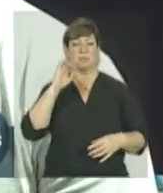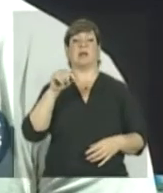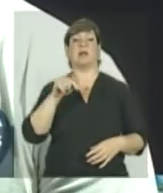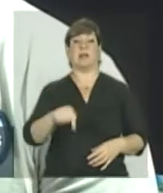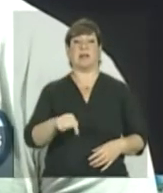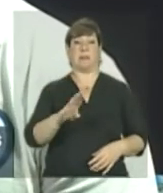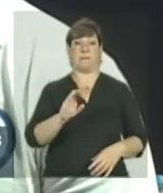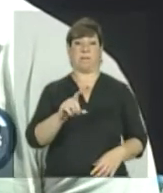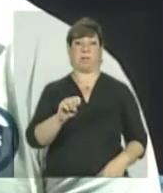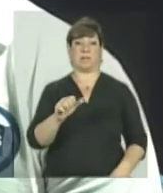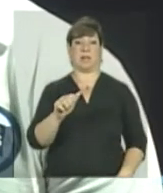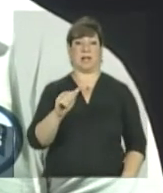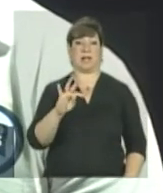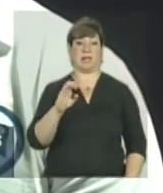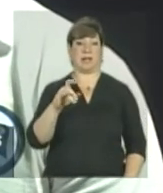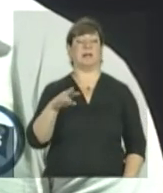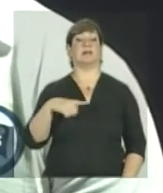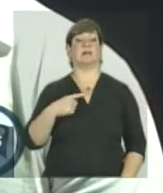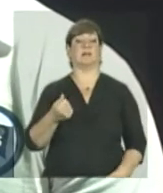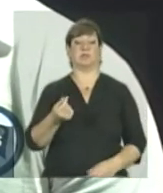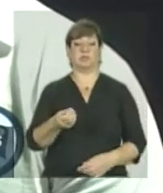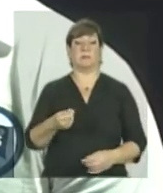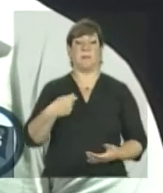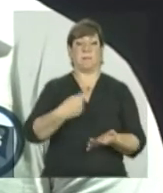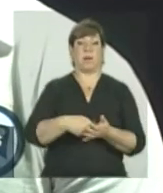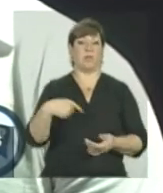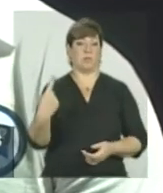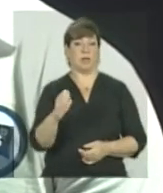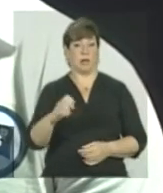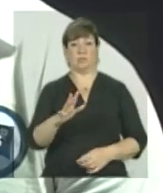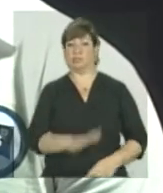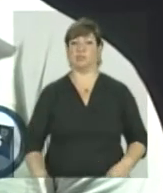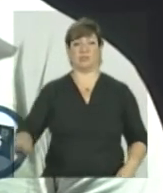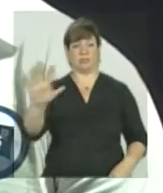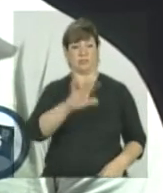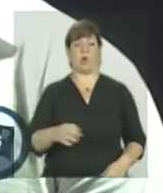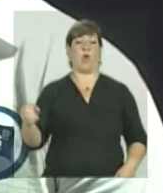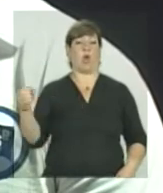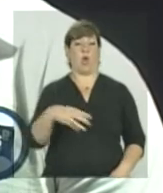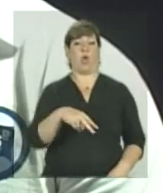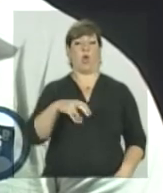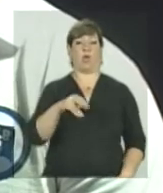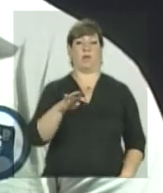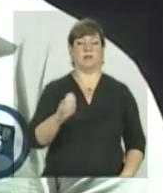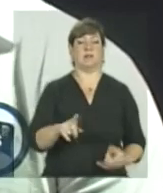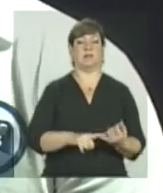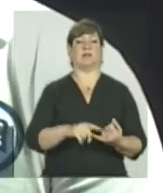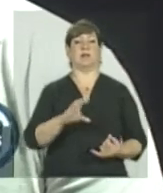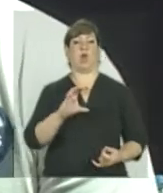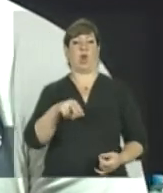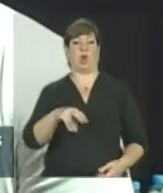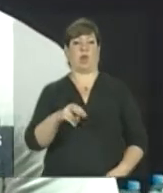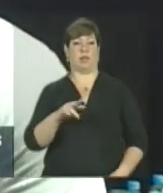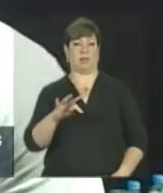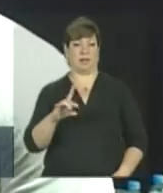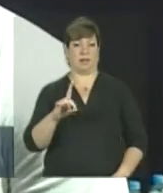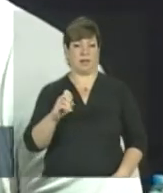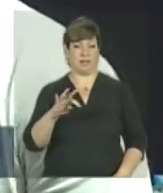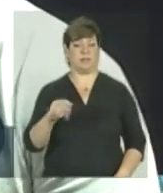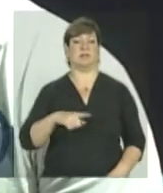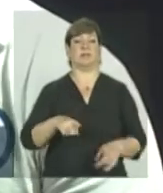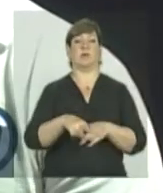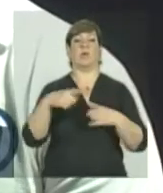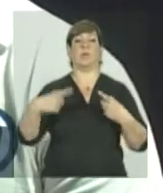democratizar esse benefício e dar oportunidades a atletas do Norte, Nordeste, Centro-Oeste? É, o patrocinador